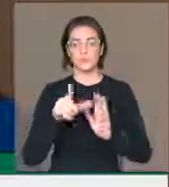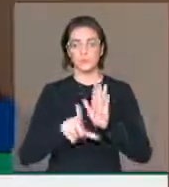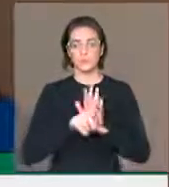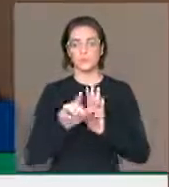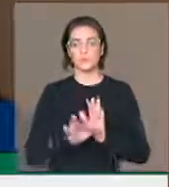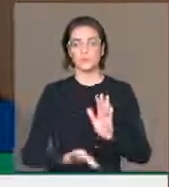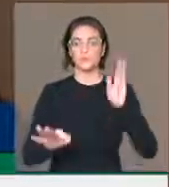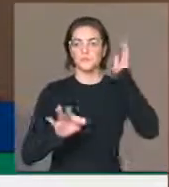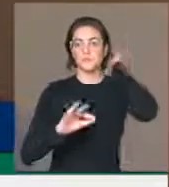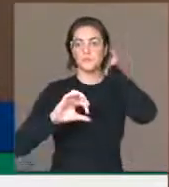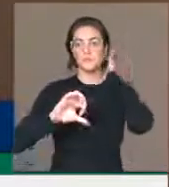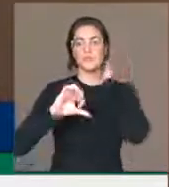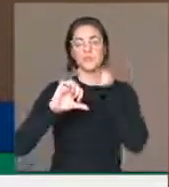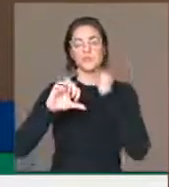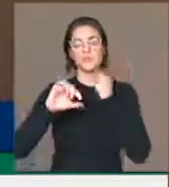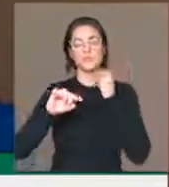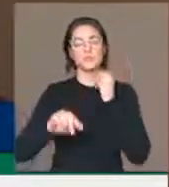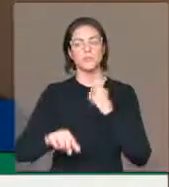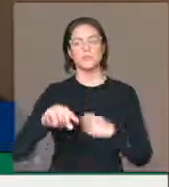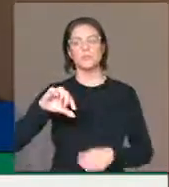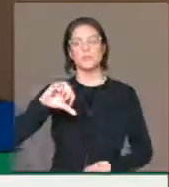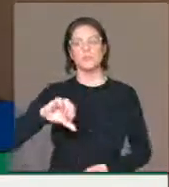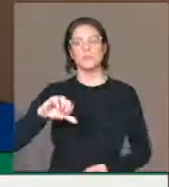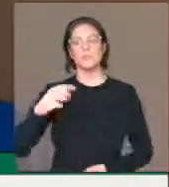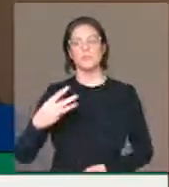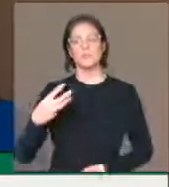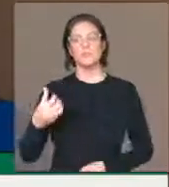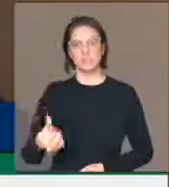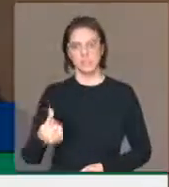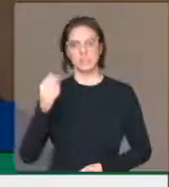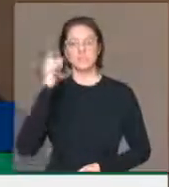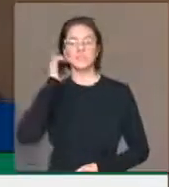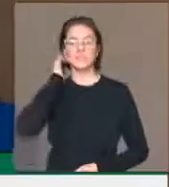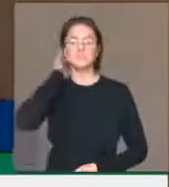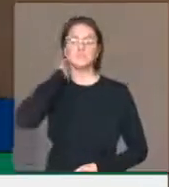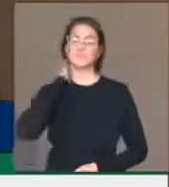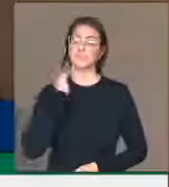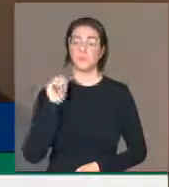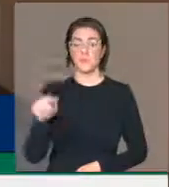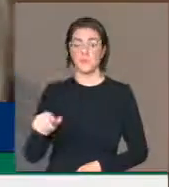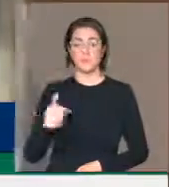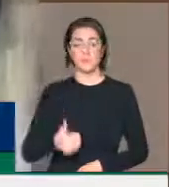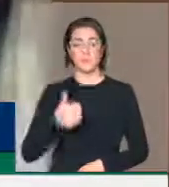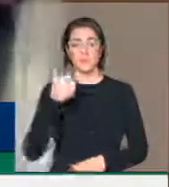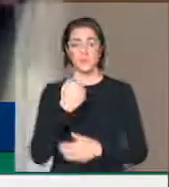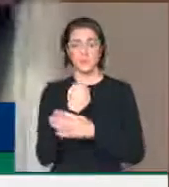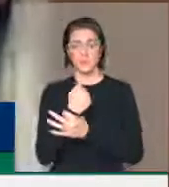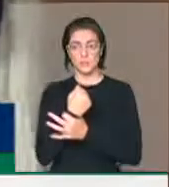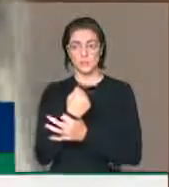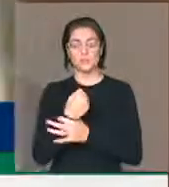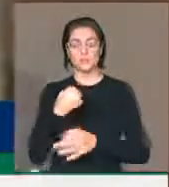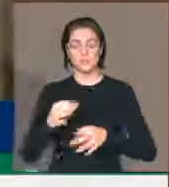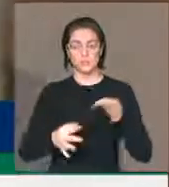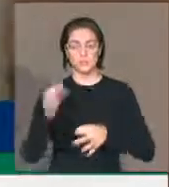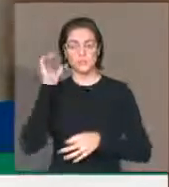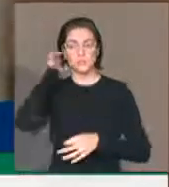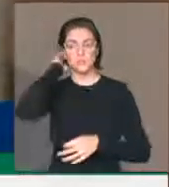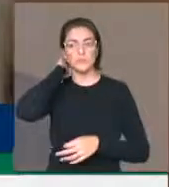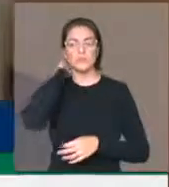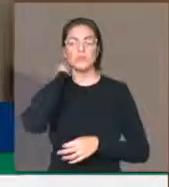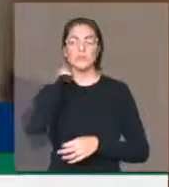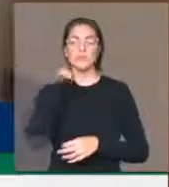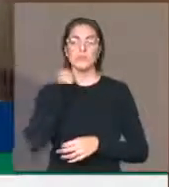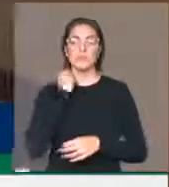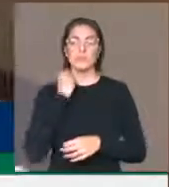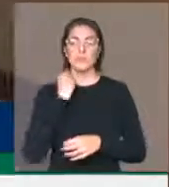.636, de 1998. Ela cria mais segurança jurídica e ela vai simplificar também algumas etapas do processo de